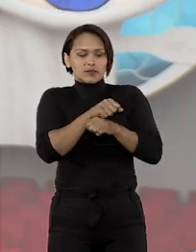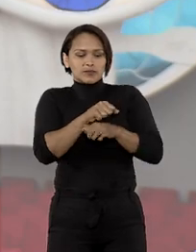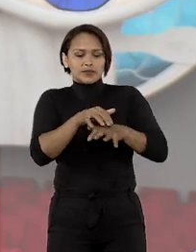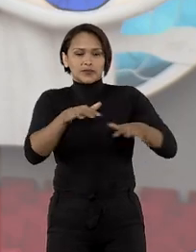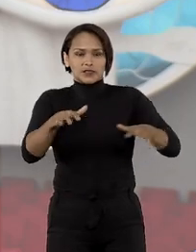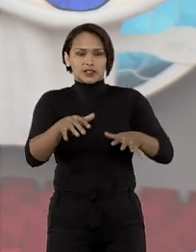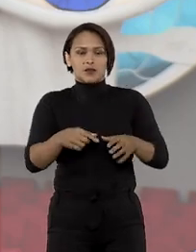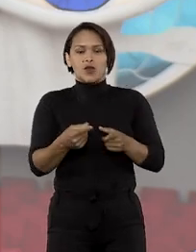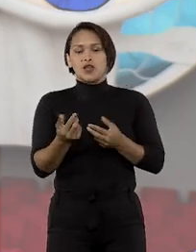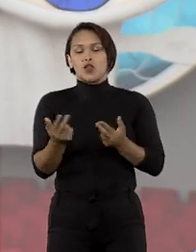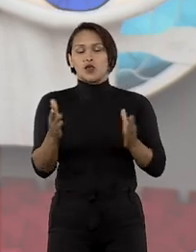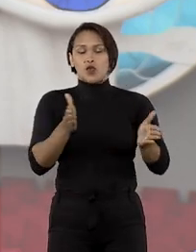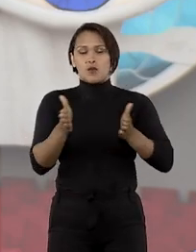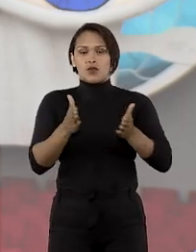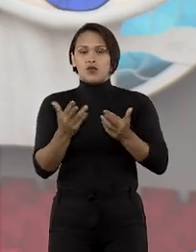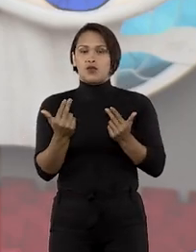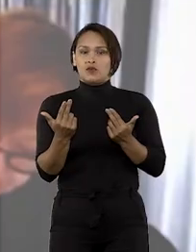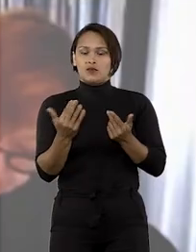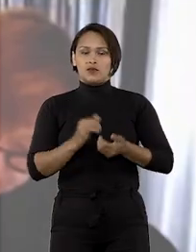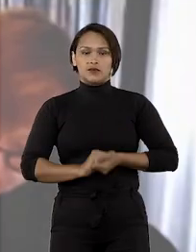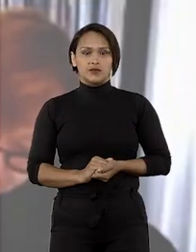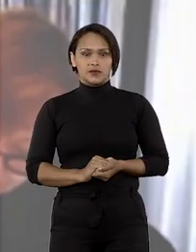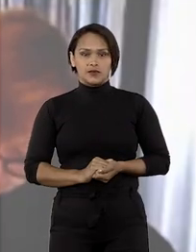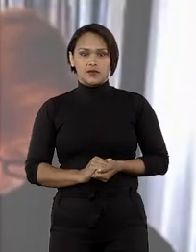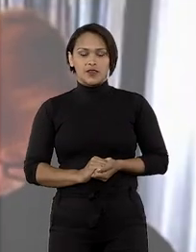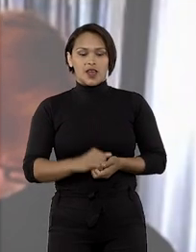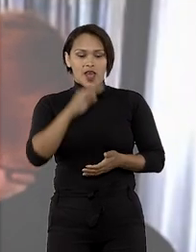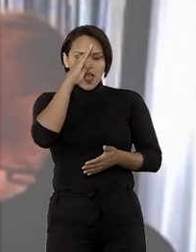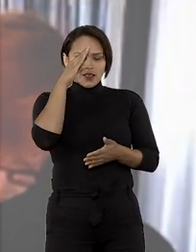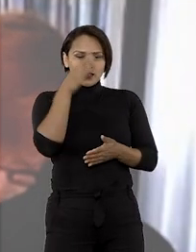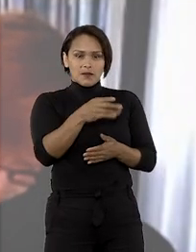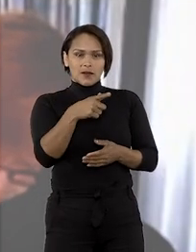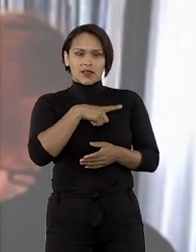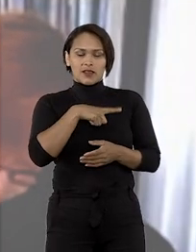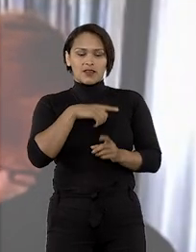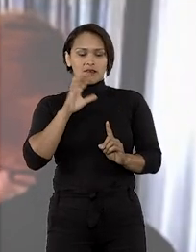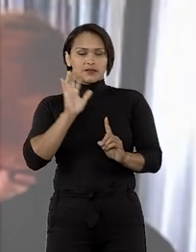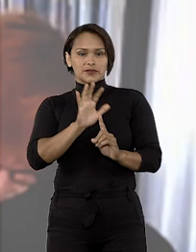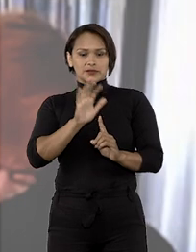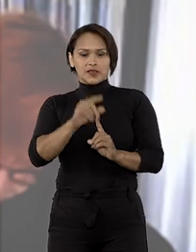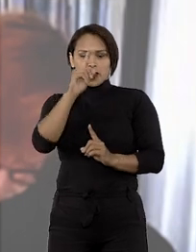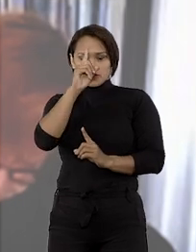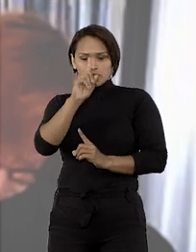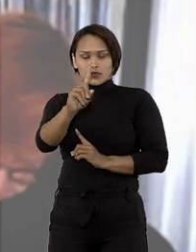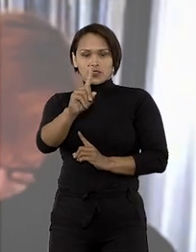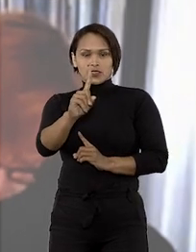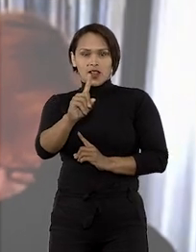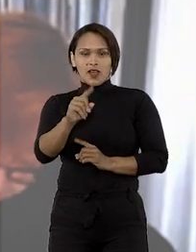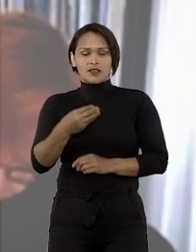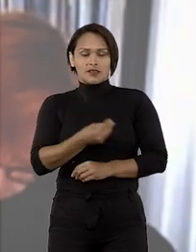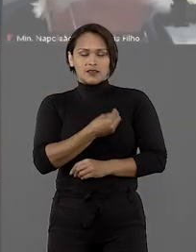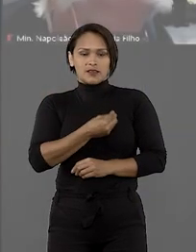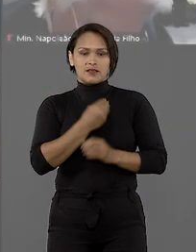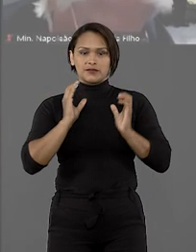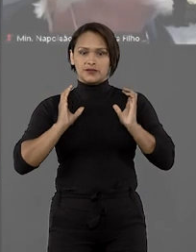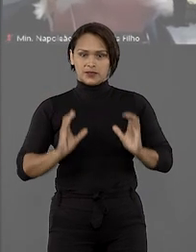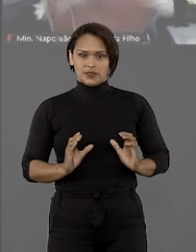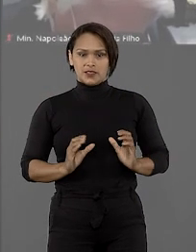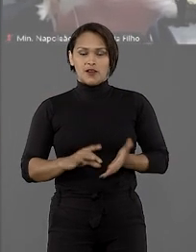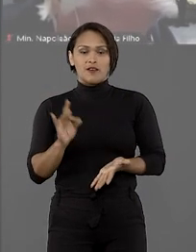distribuídos nesse mesmo período. Esta meta tem reflexo direto na vida do cidadão.